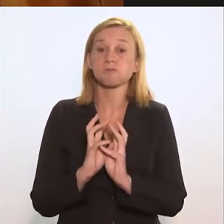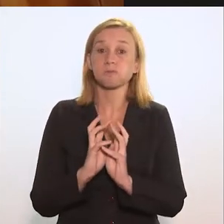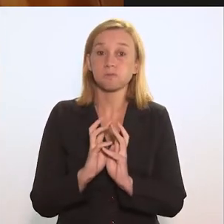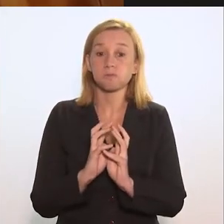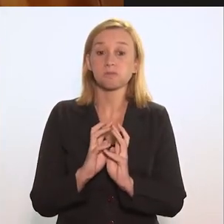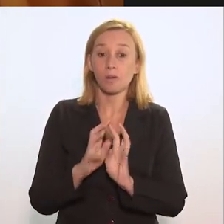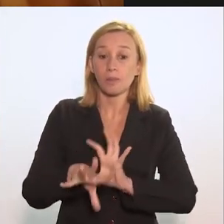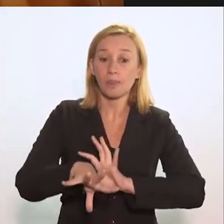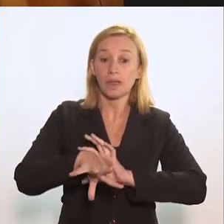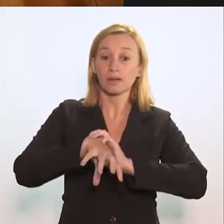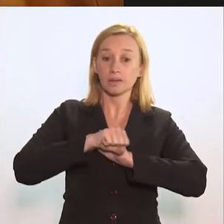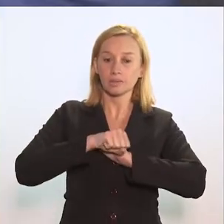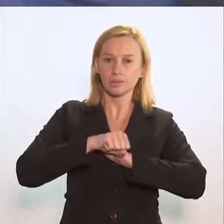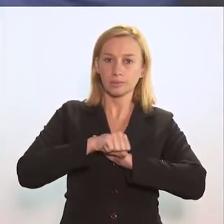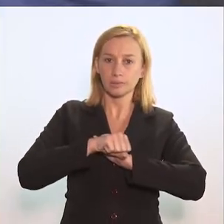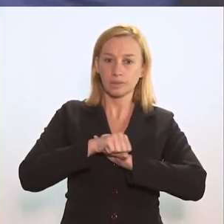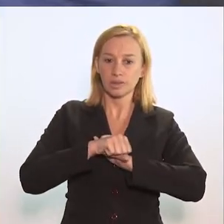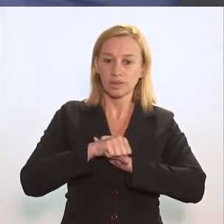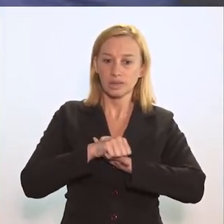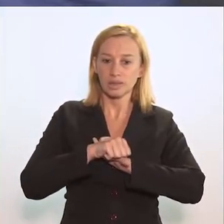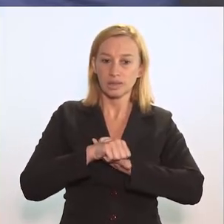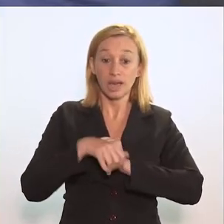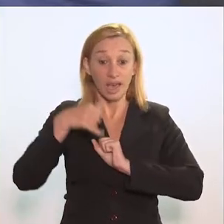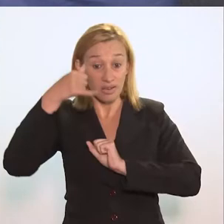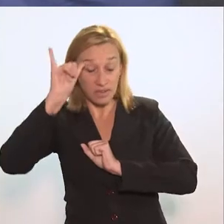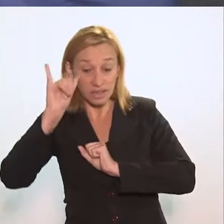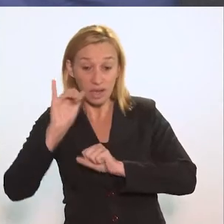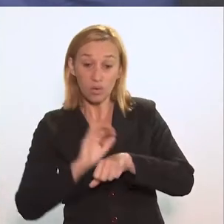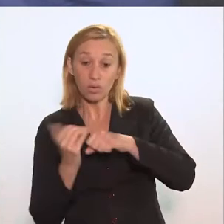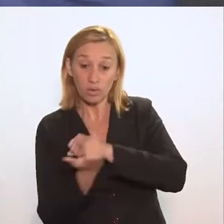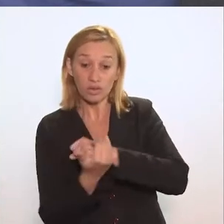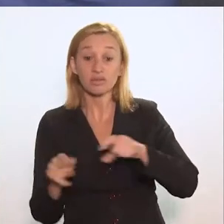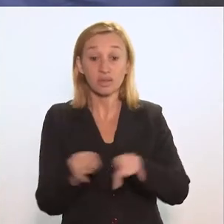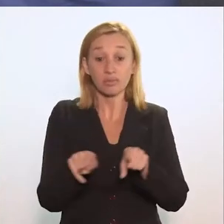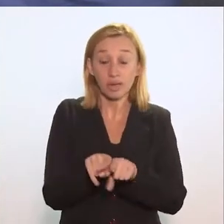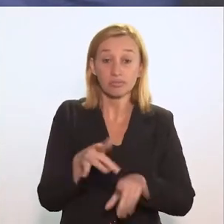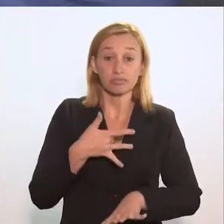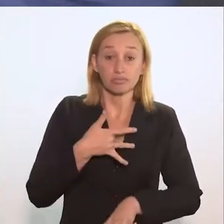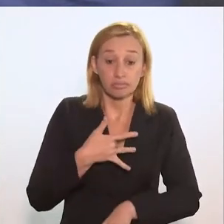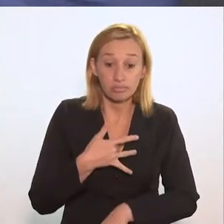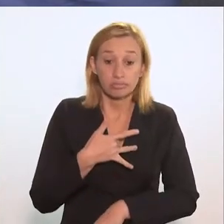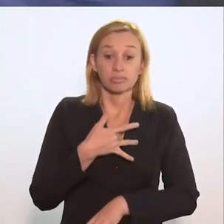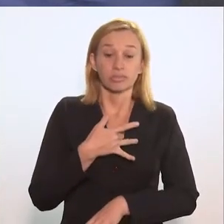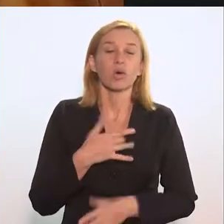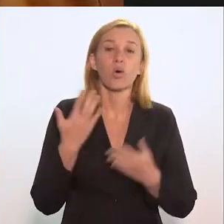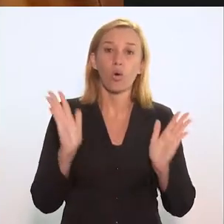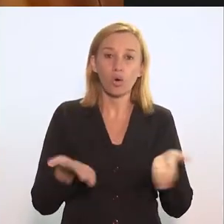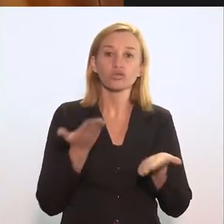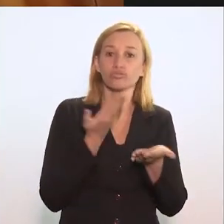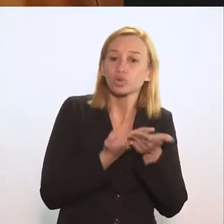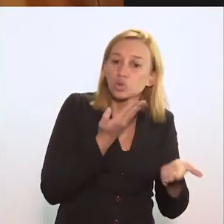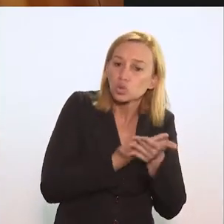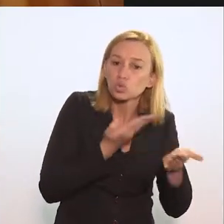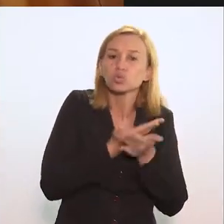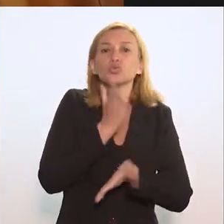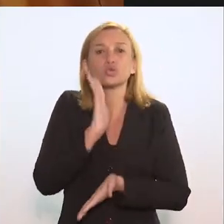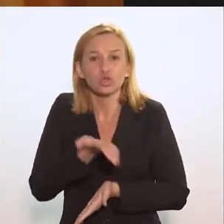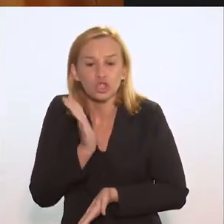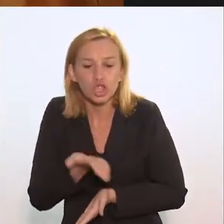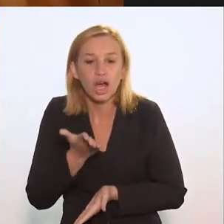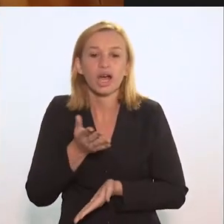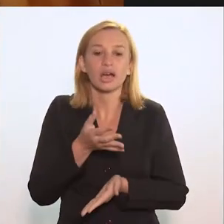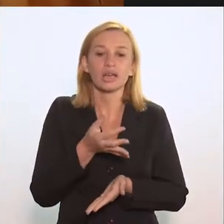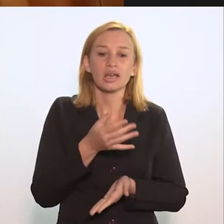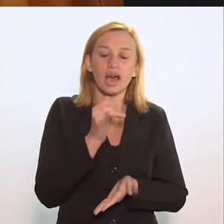vivendo um período da pandemia global de Covid, mas nem por isso a tuberculose decidiu de existir, muito pelo contrário. Hoje você tem estudos